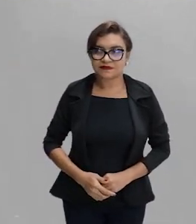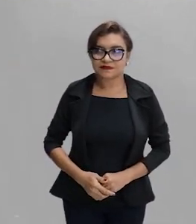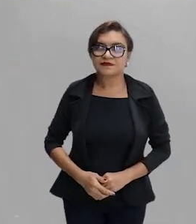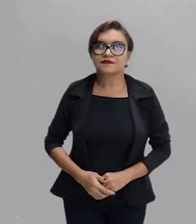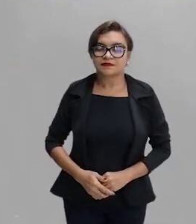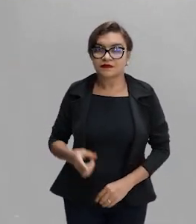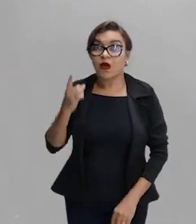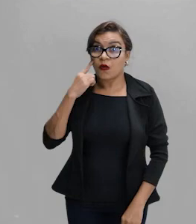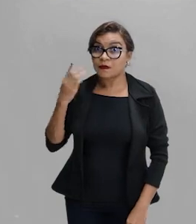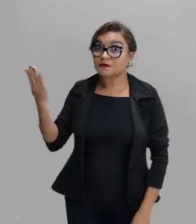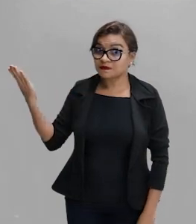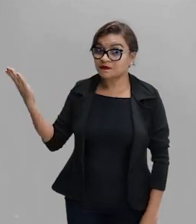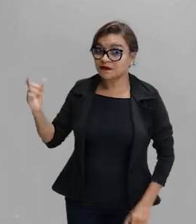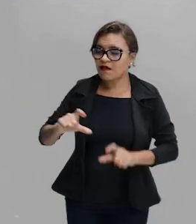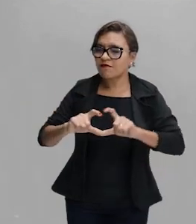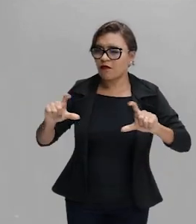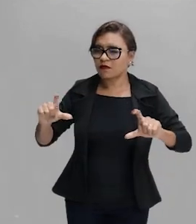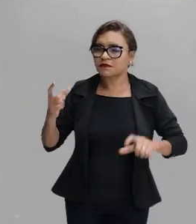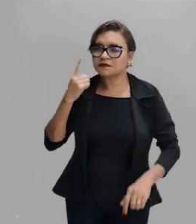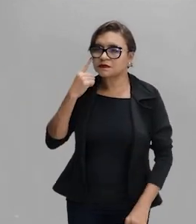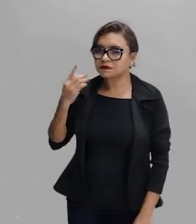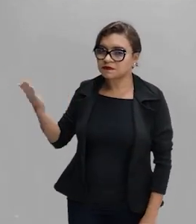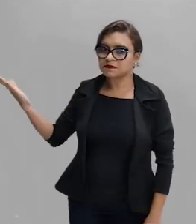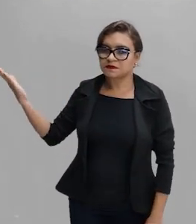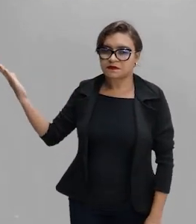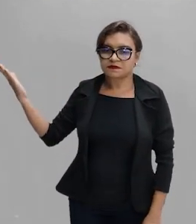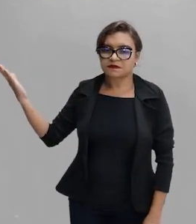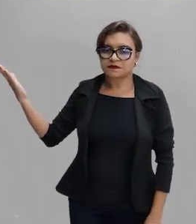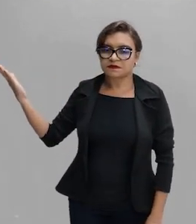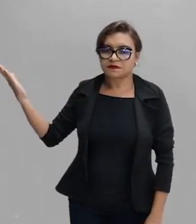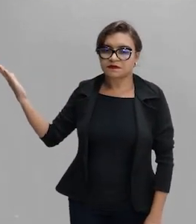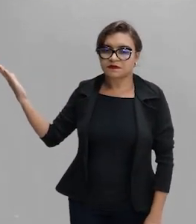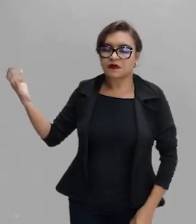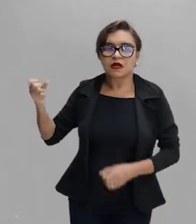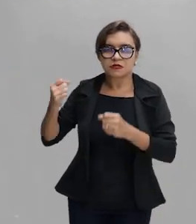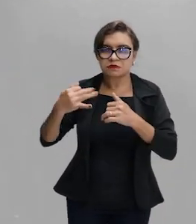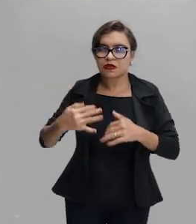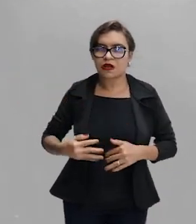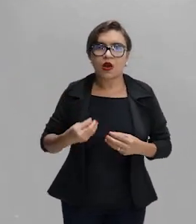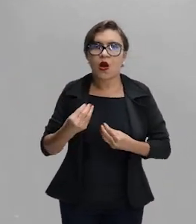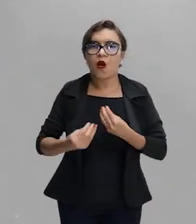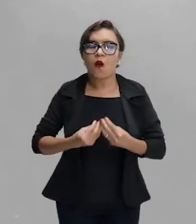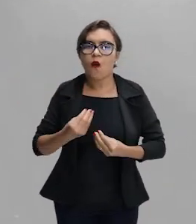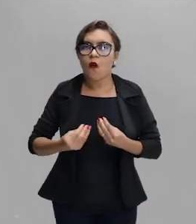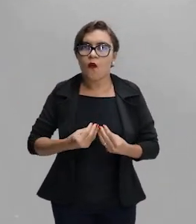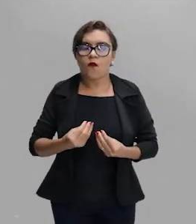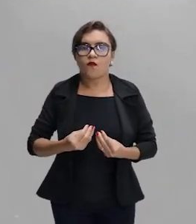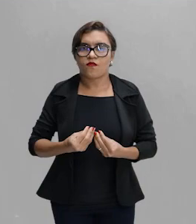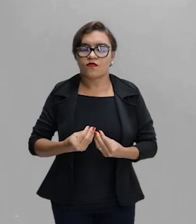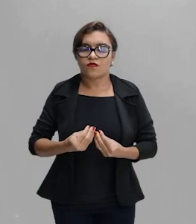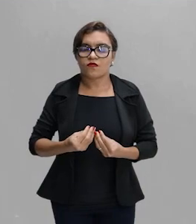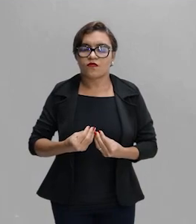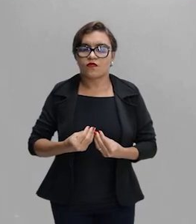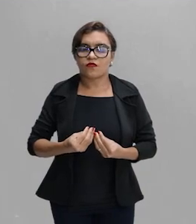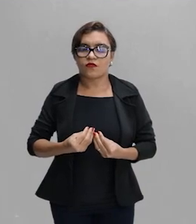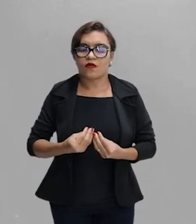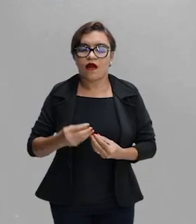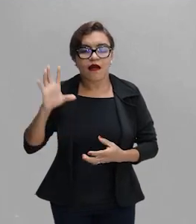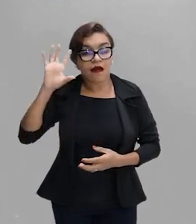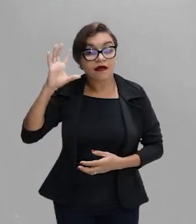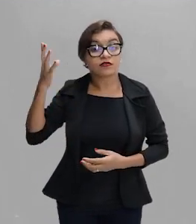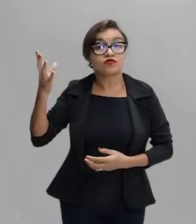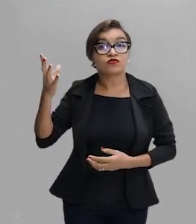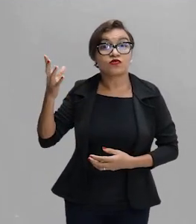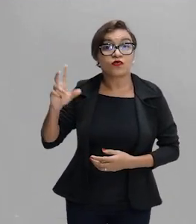a distância da imagem até a superfície, dividido pela distância do objeto, a